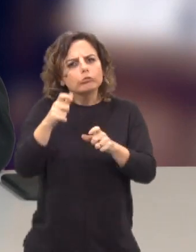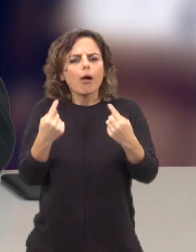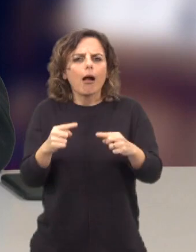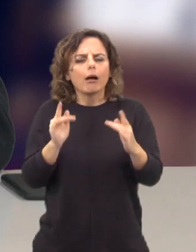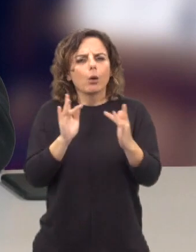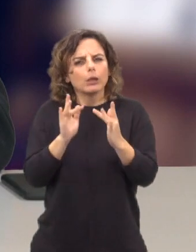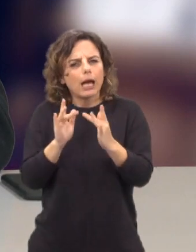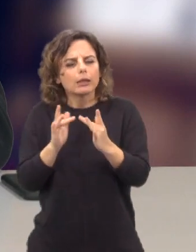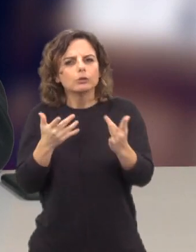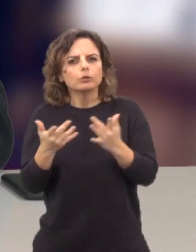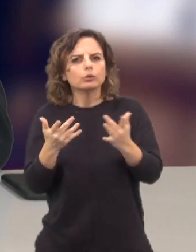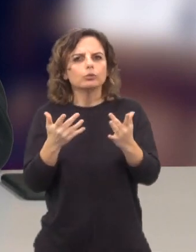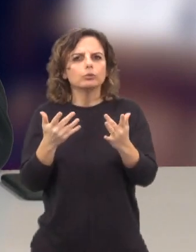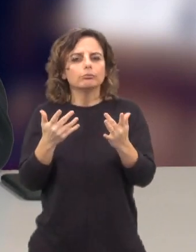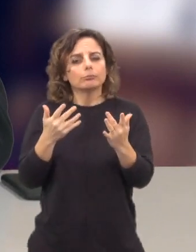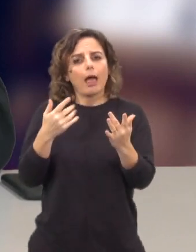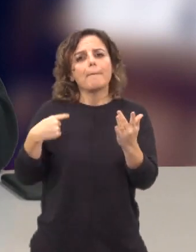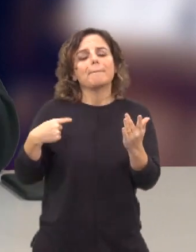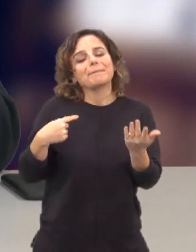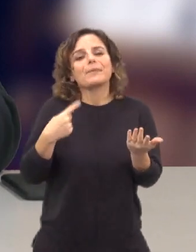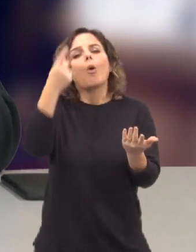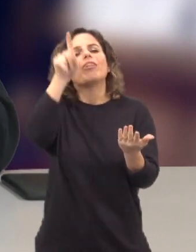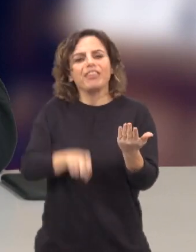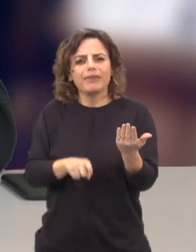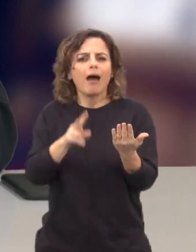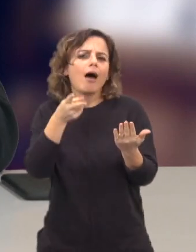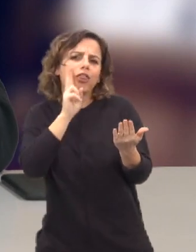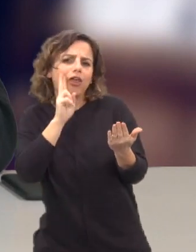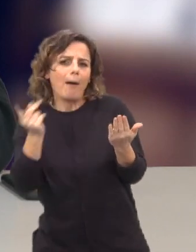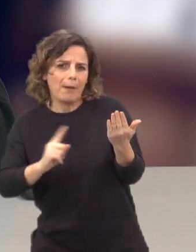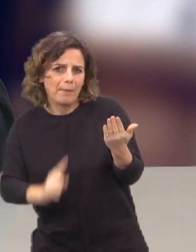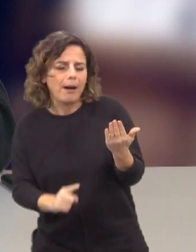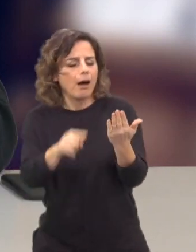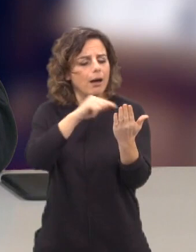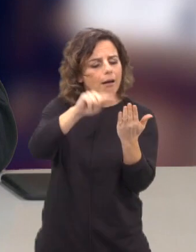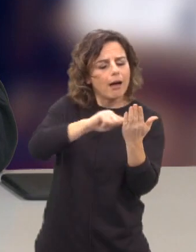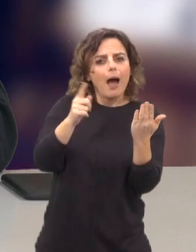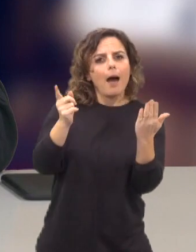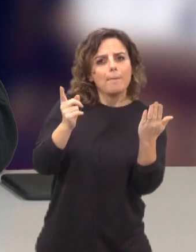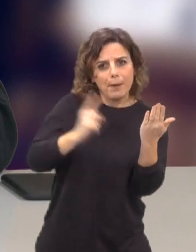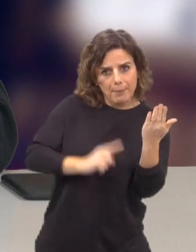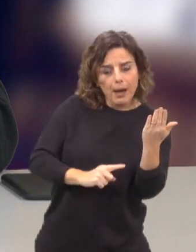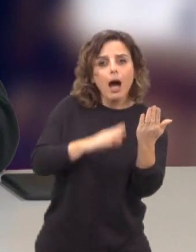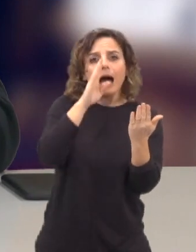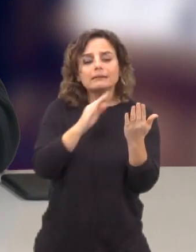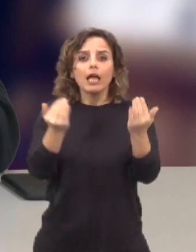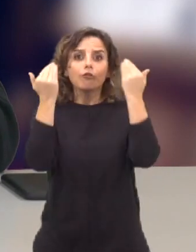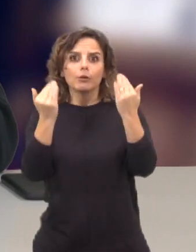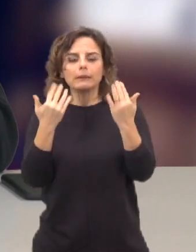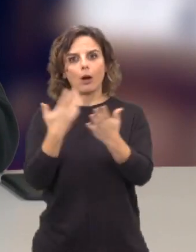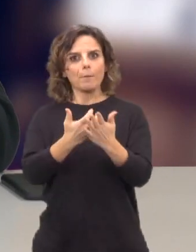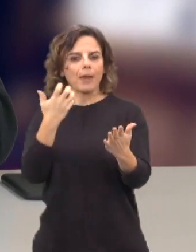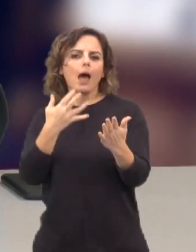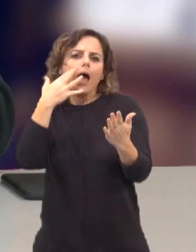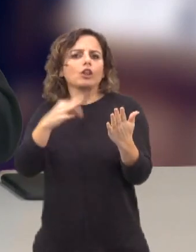contacto, têm vários contactos durante o dia e, portanto, é importante, nas notícias que forem mais relevantes, que elas